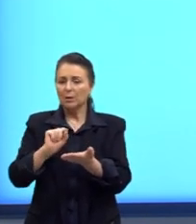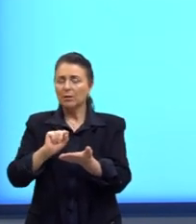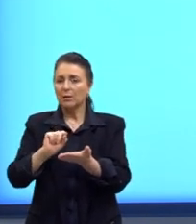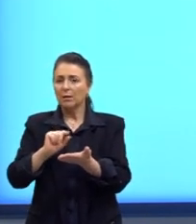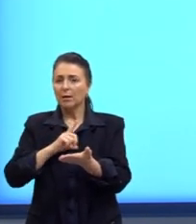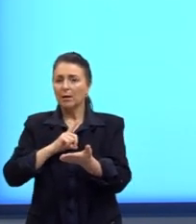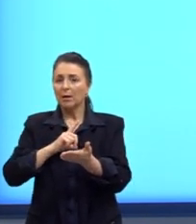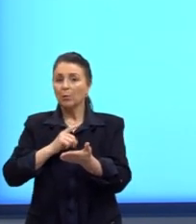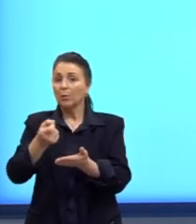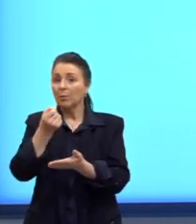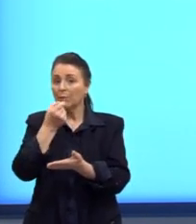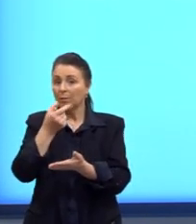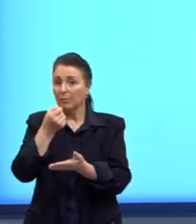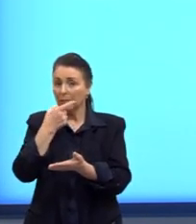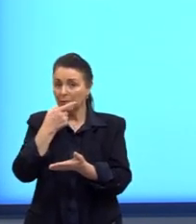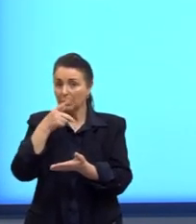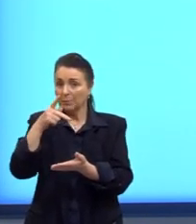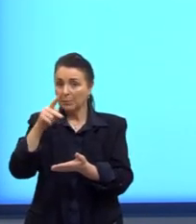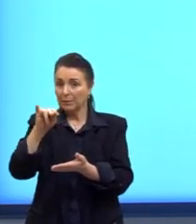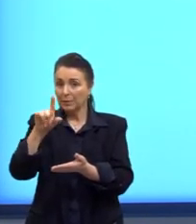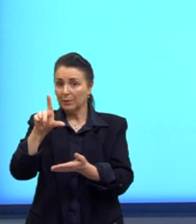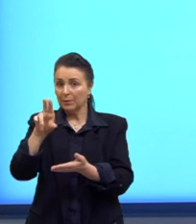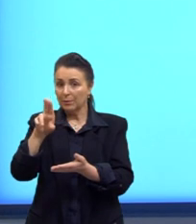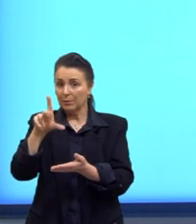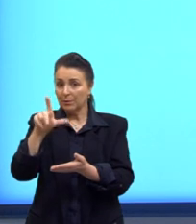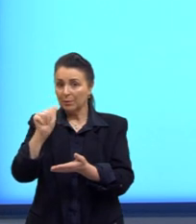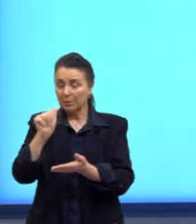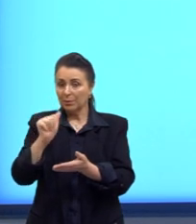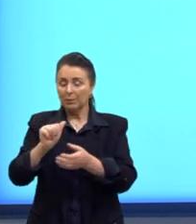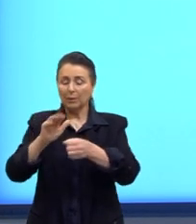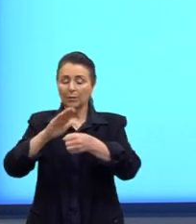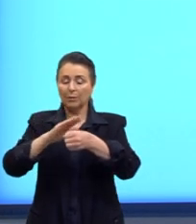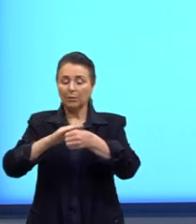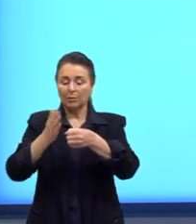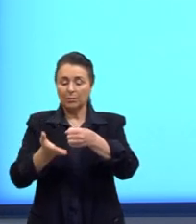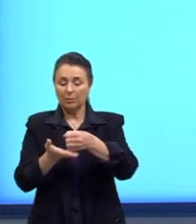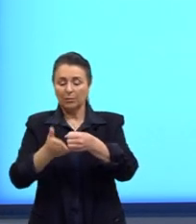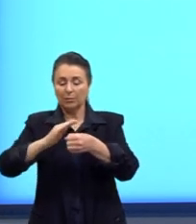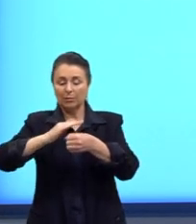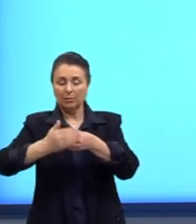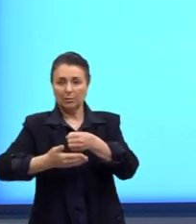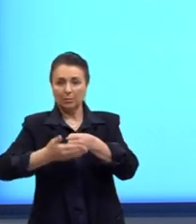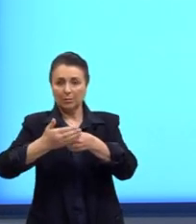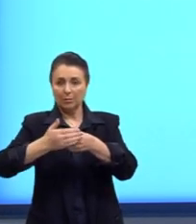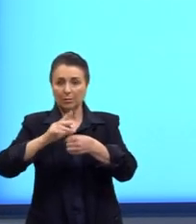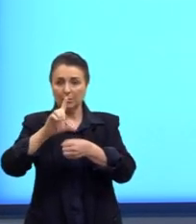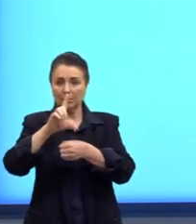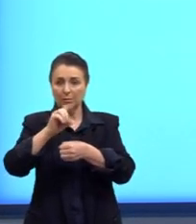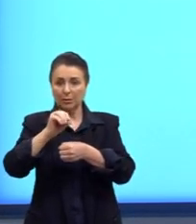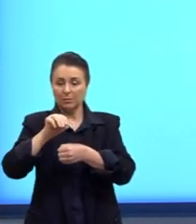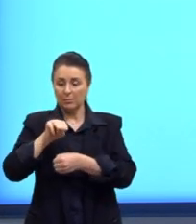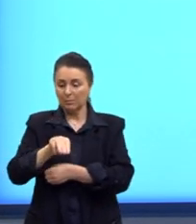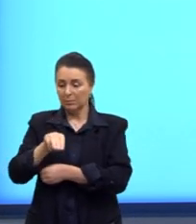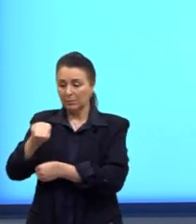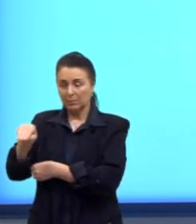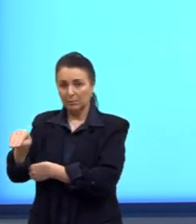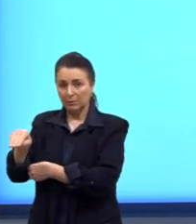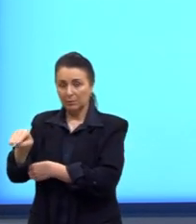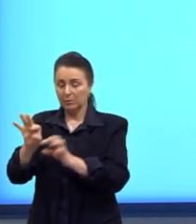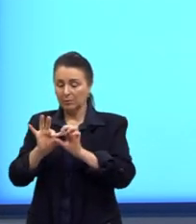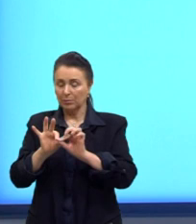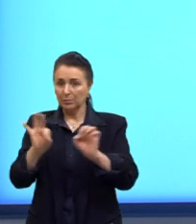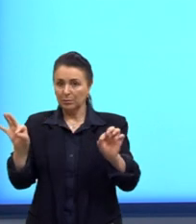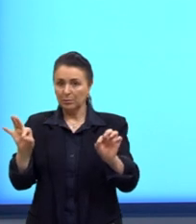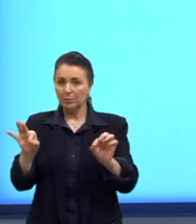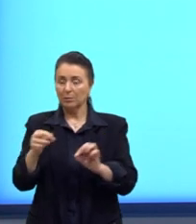seria a nossa pílula. Nós temos o cilindro, esse cilindro ele tem 10 milímetros, tá? De comprimento. E nós